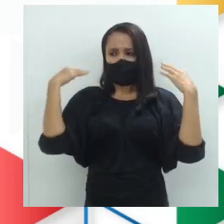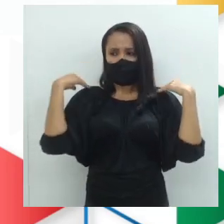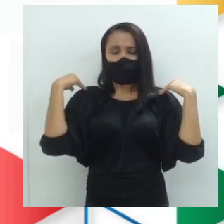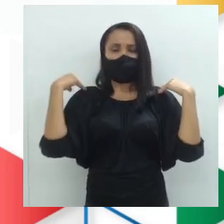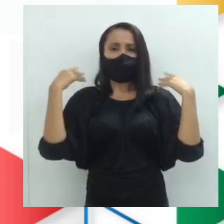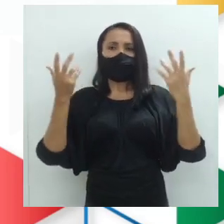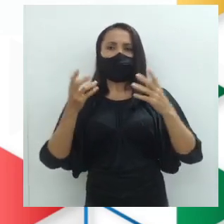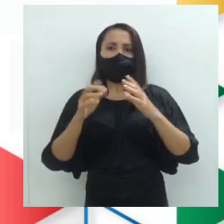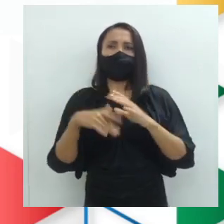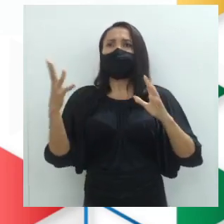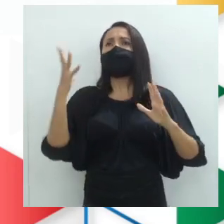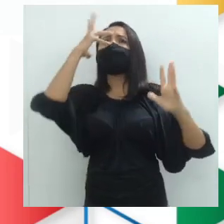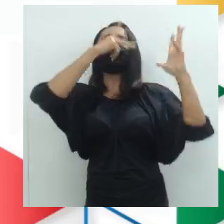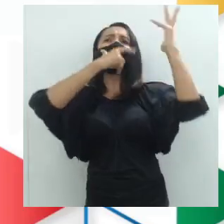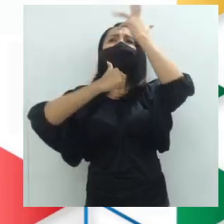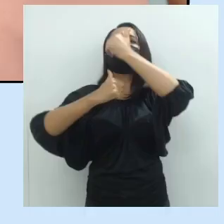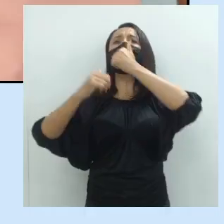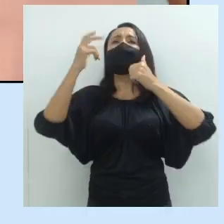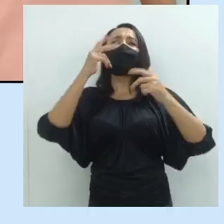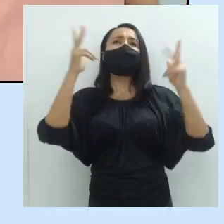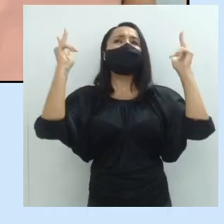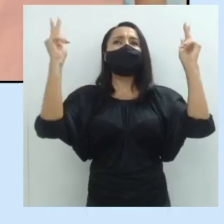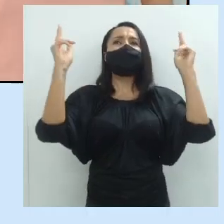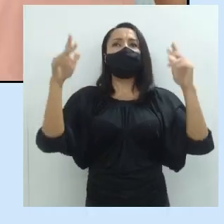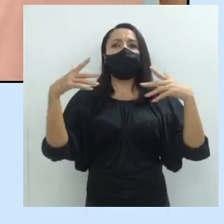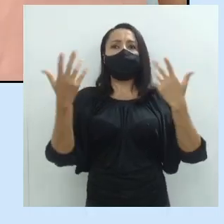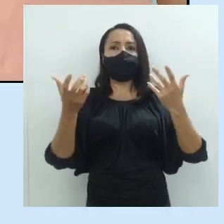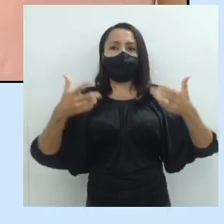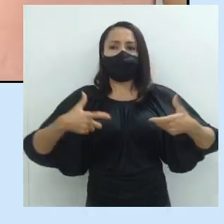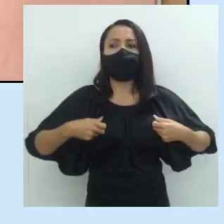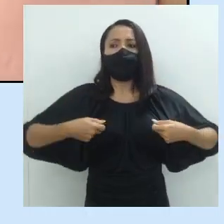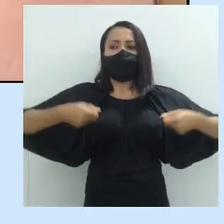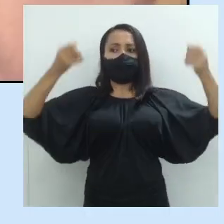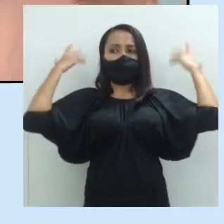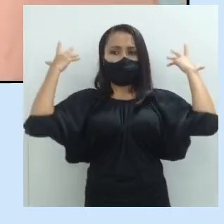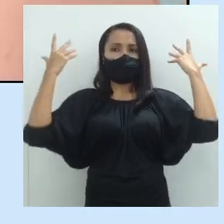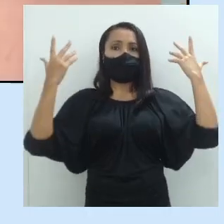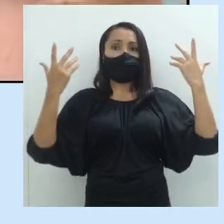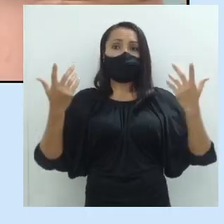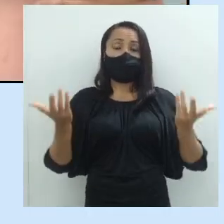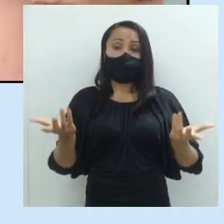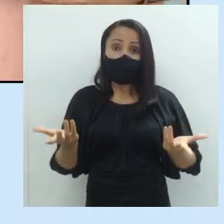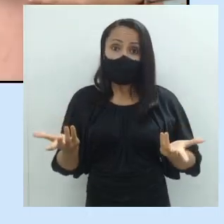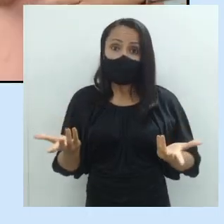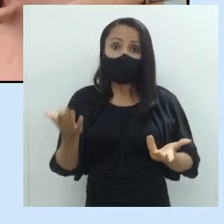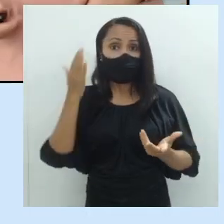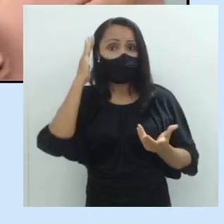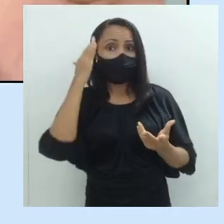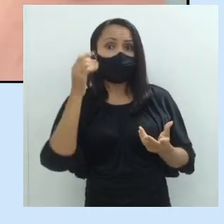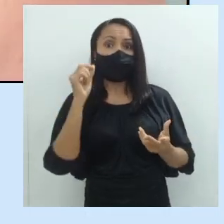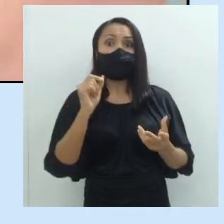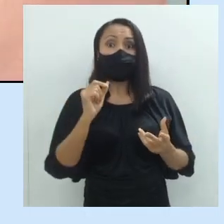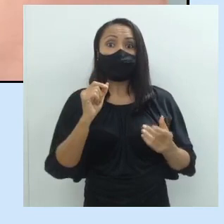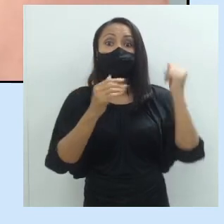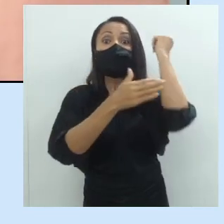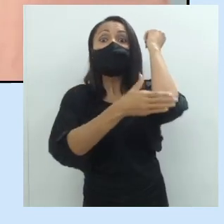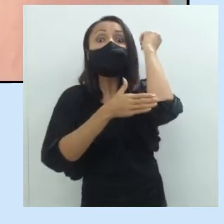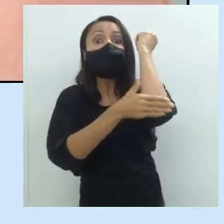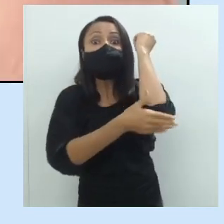justamente ela diz, lindo. Infelizmente, o namorado faz isso com ela. Quer dizer, pressupõe-se que ele ficou o quê?